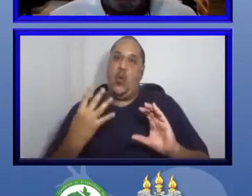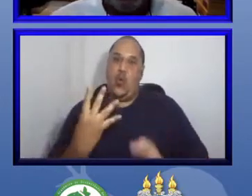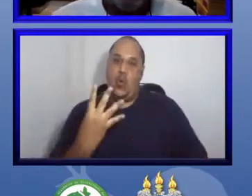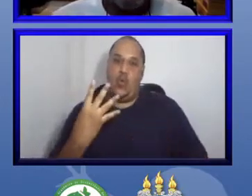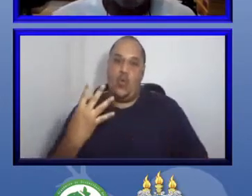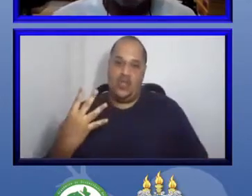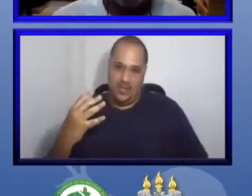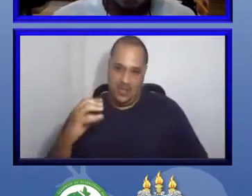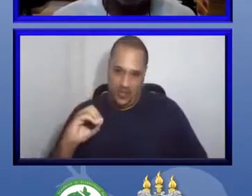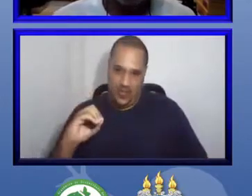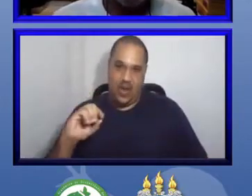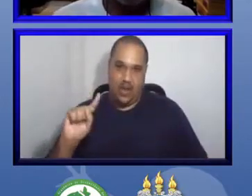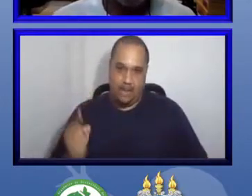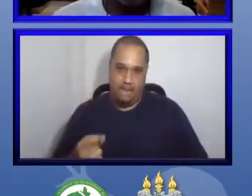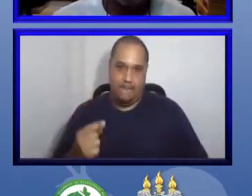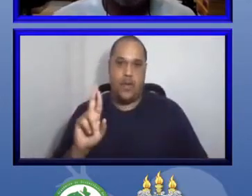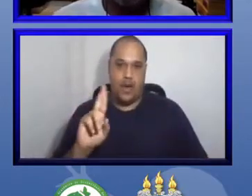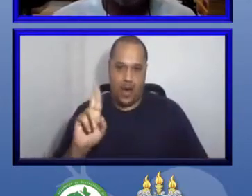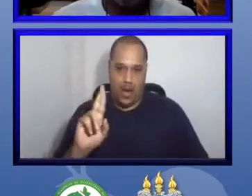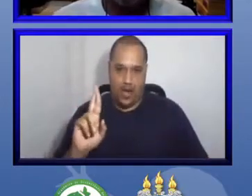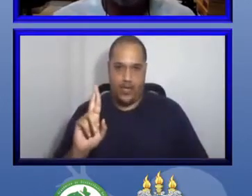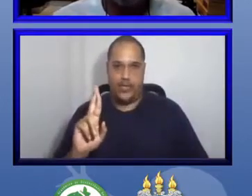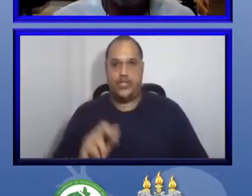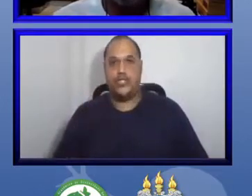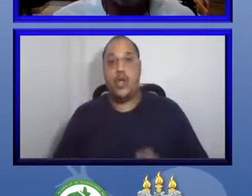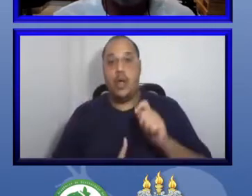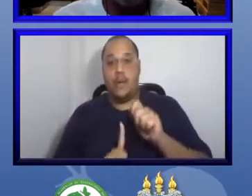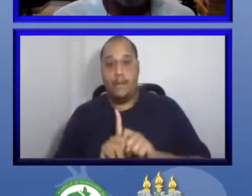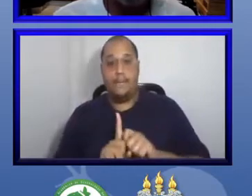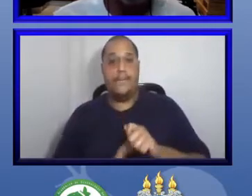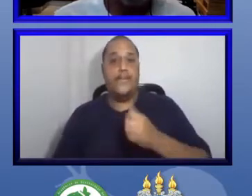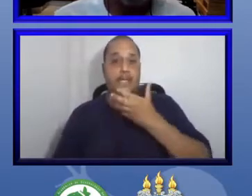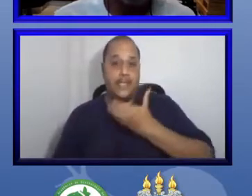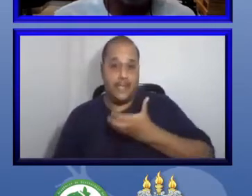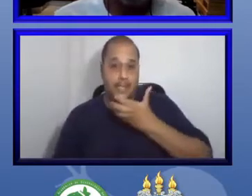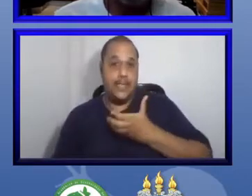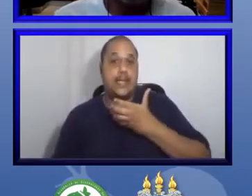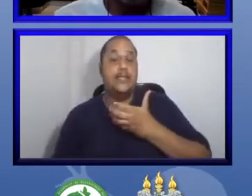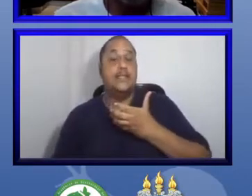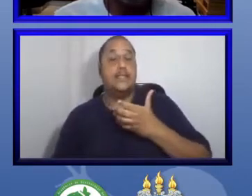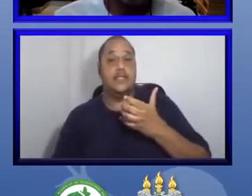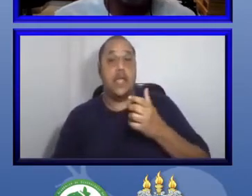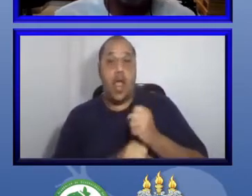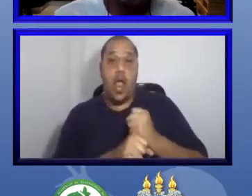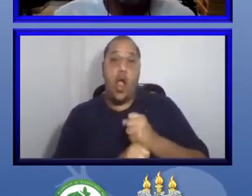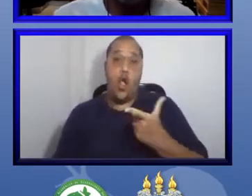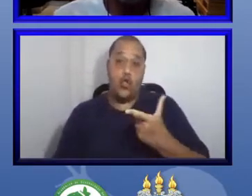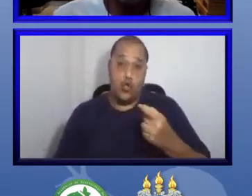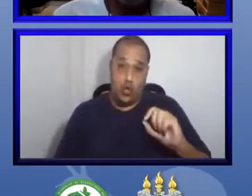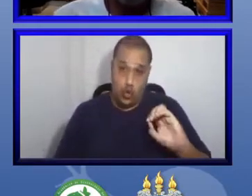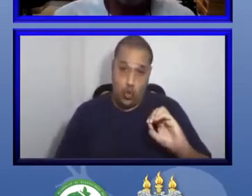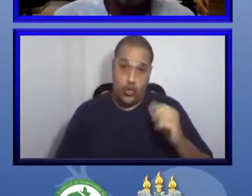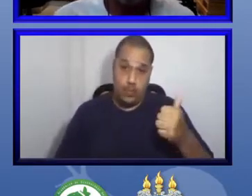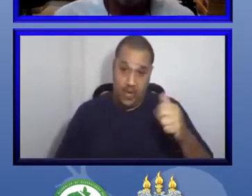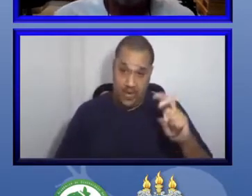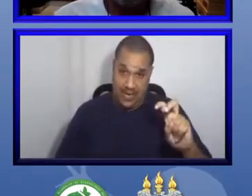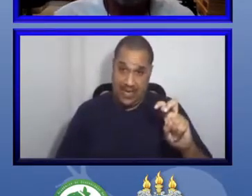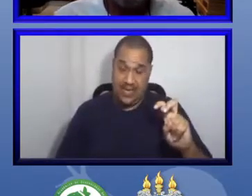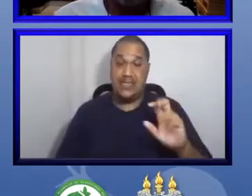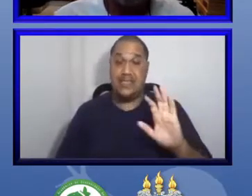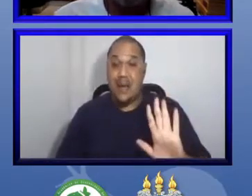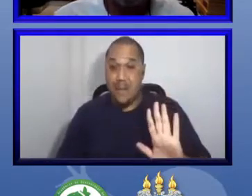reais em dezembro de 2015, mas o dinheiro só foi realmente